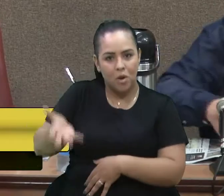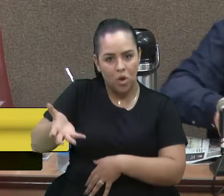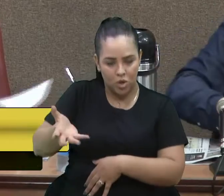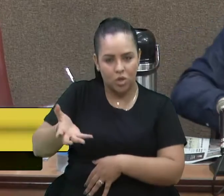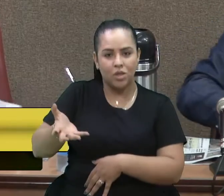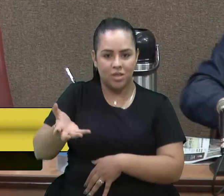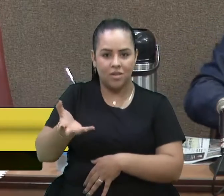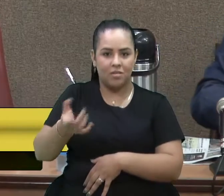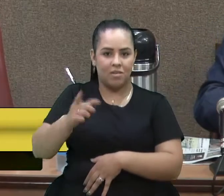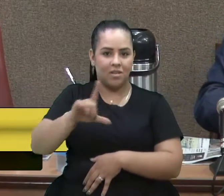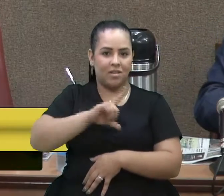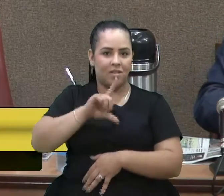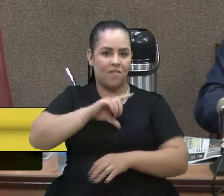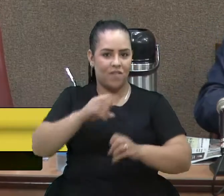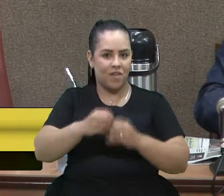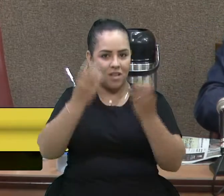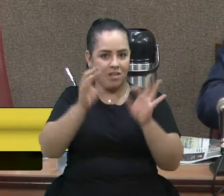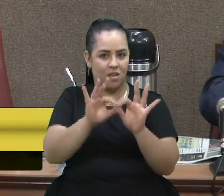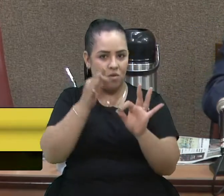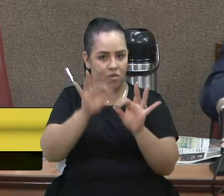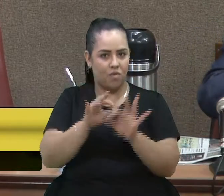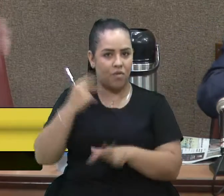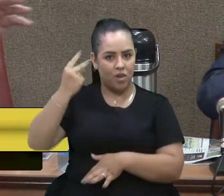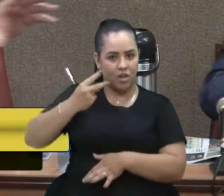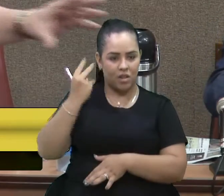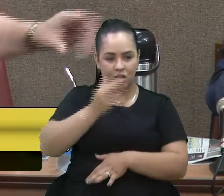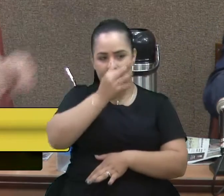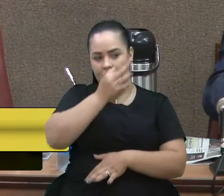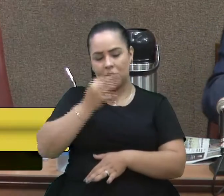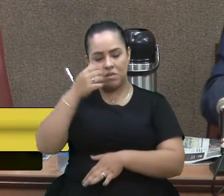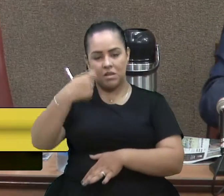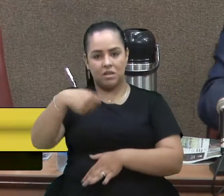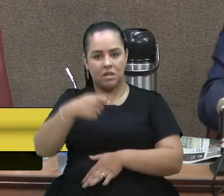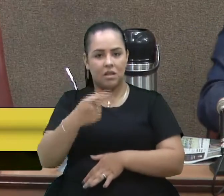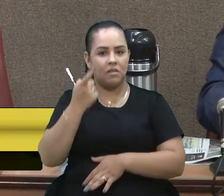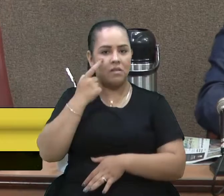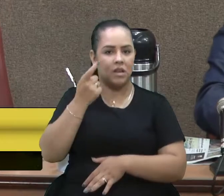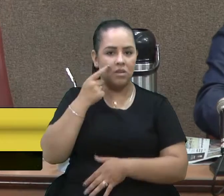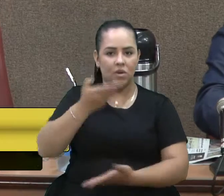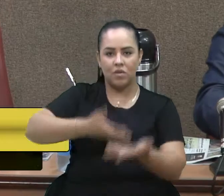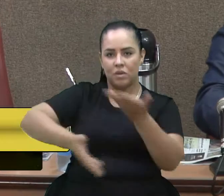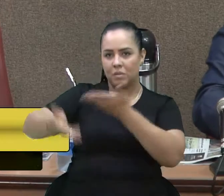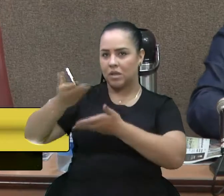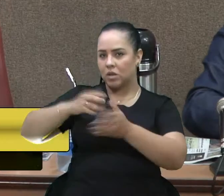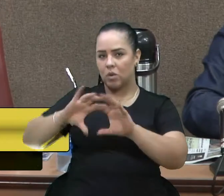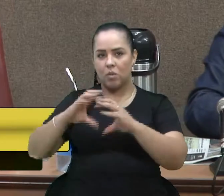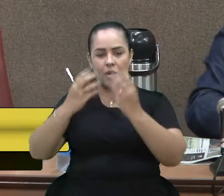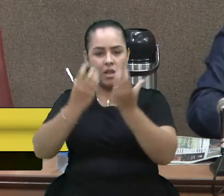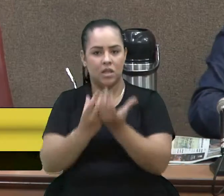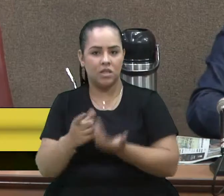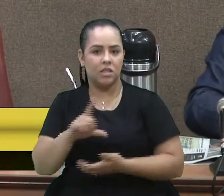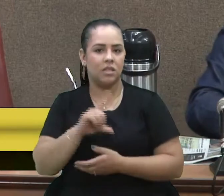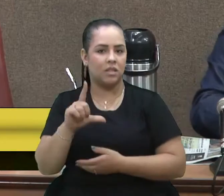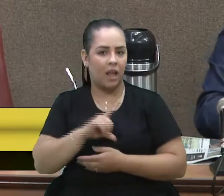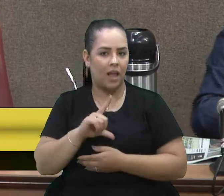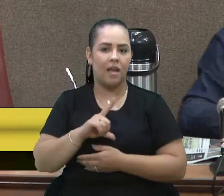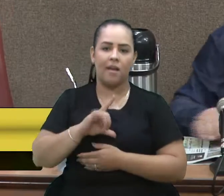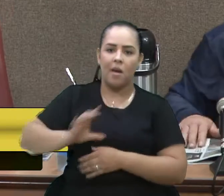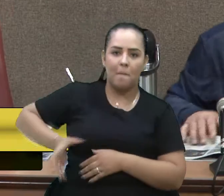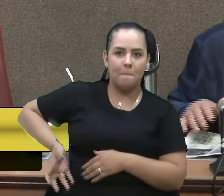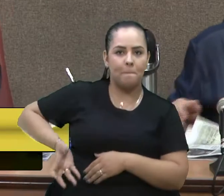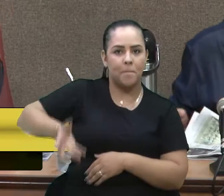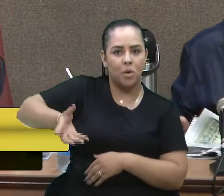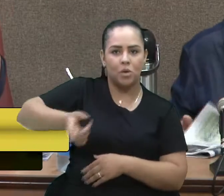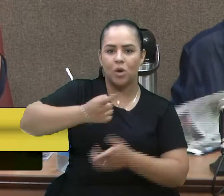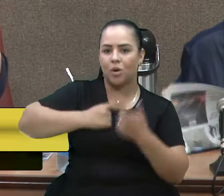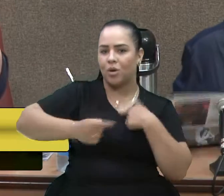a festa da uva, vereadora Tati. Tu tem que ver o envolvimento daquela comunidade que joga a bocha, desse pessoal que adora o